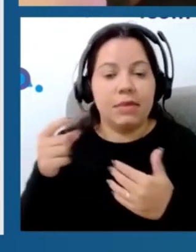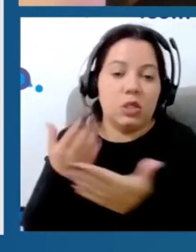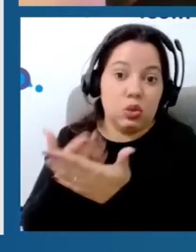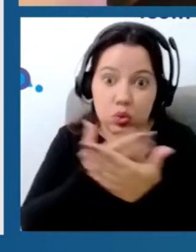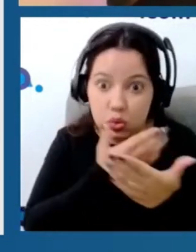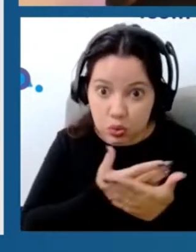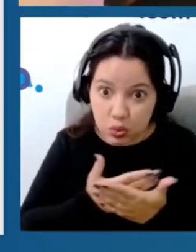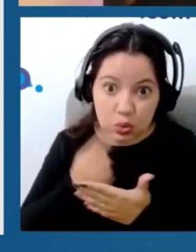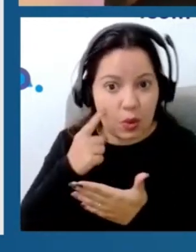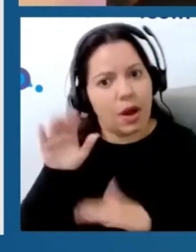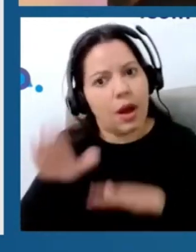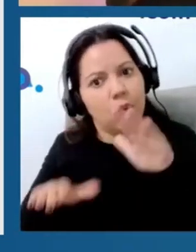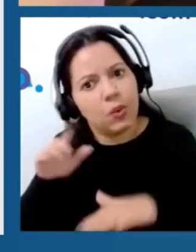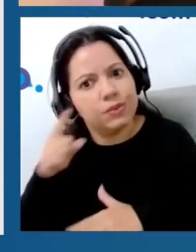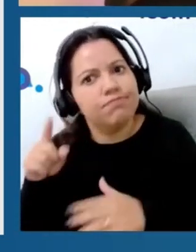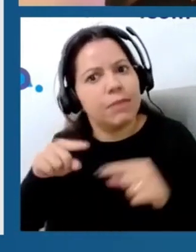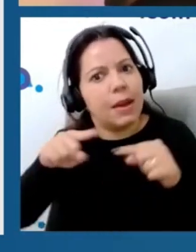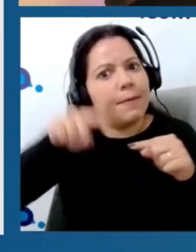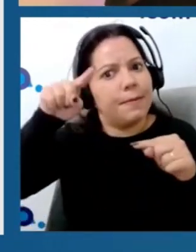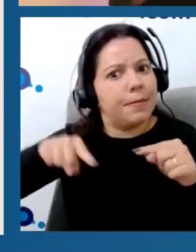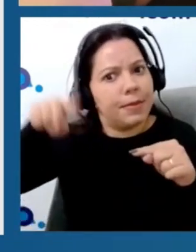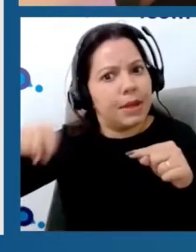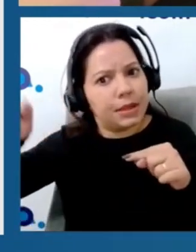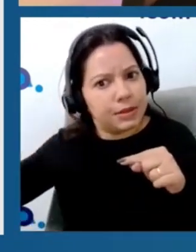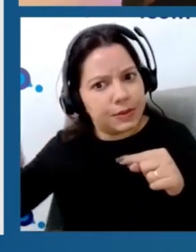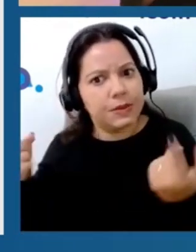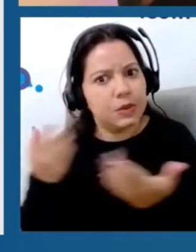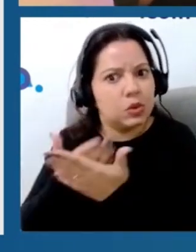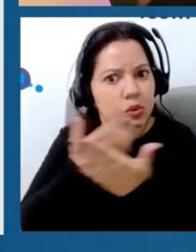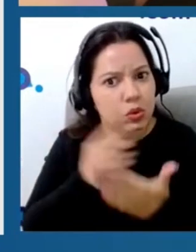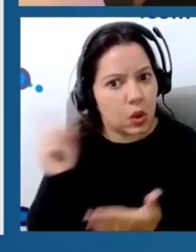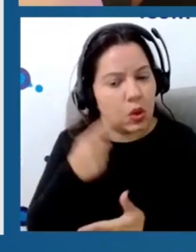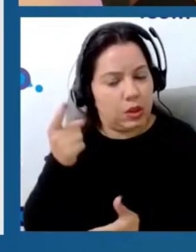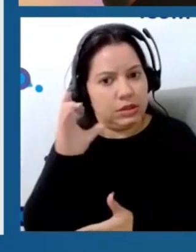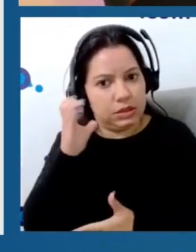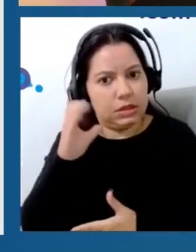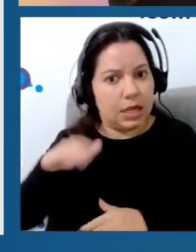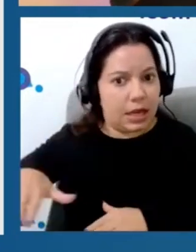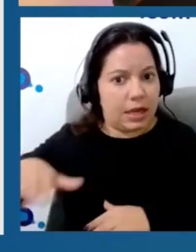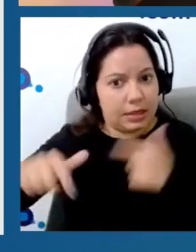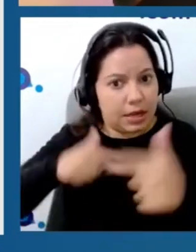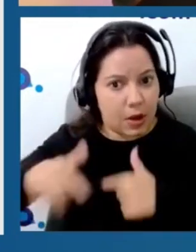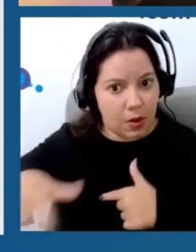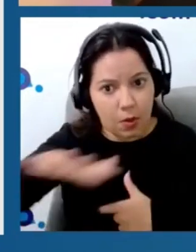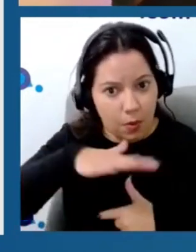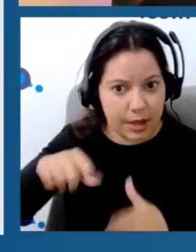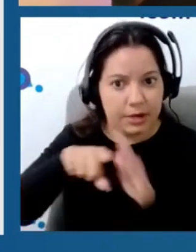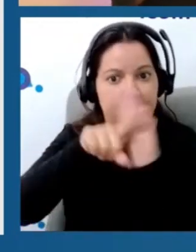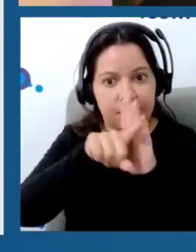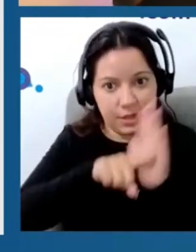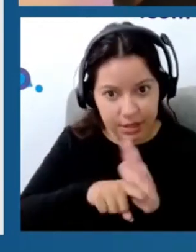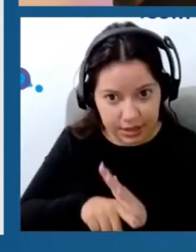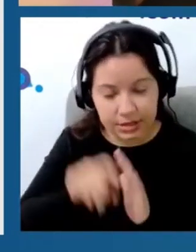esses são os parâmetros para os quais nós, cientistas, que trabalhamos na área de investigação com TENS, com eletroestimulação, temos que